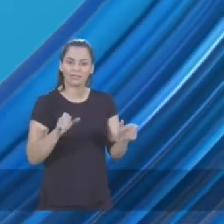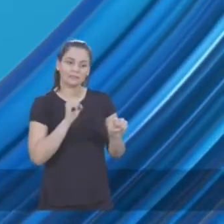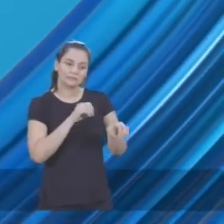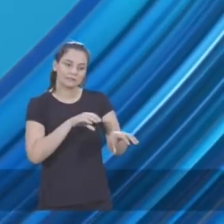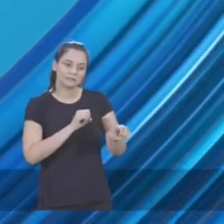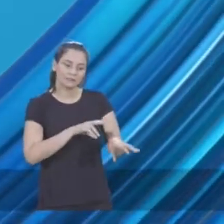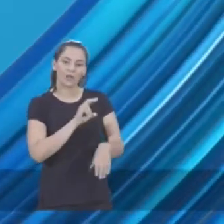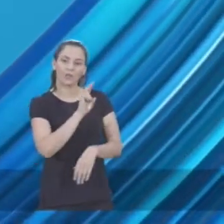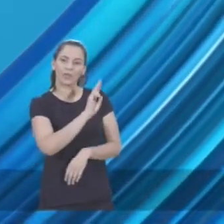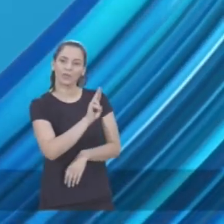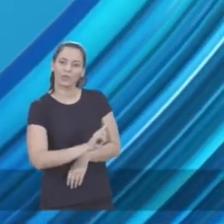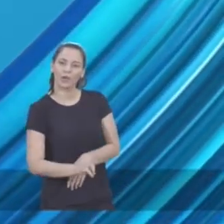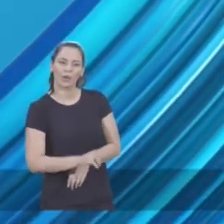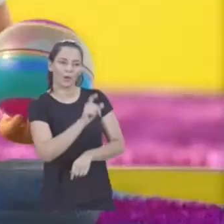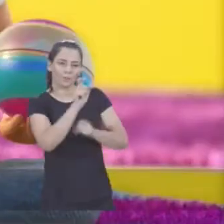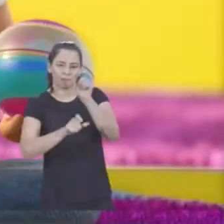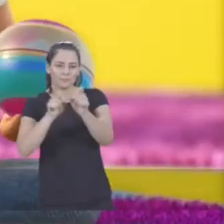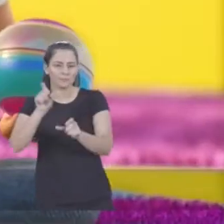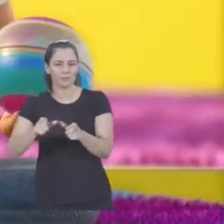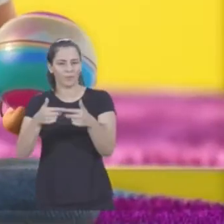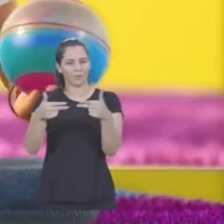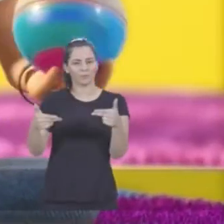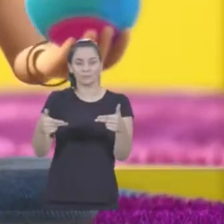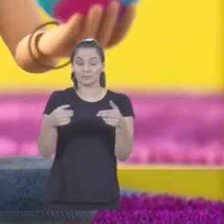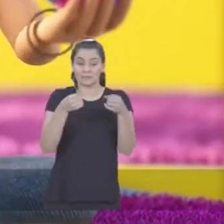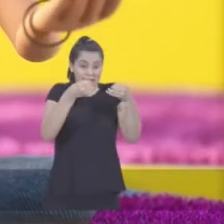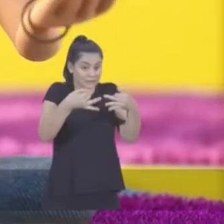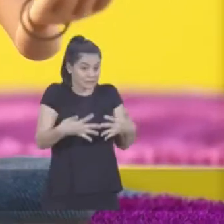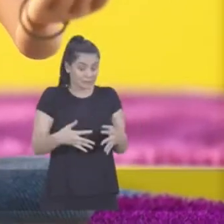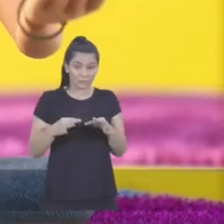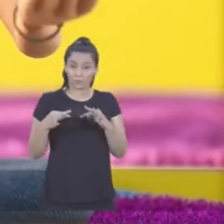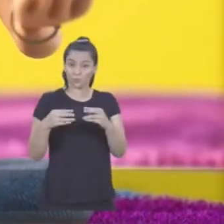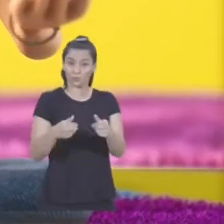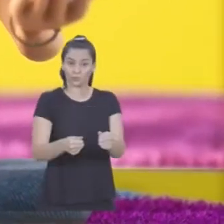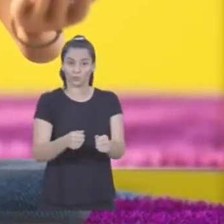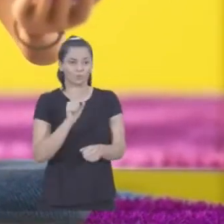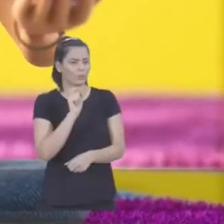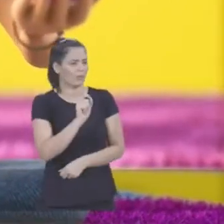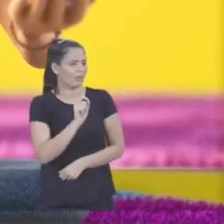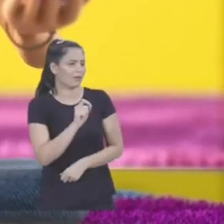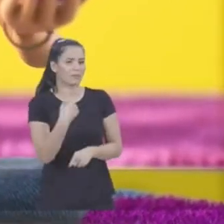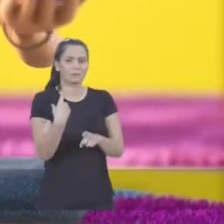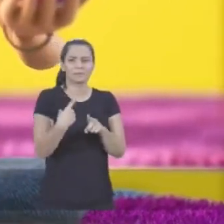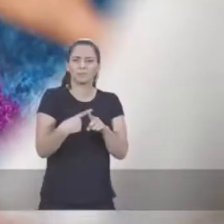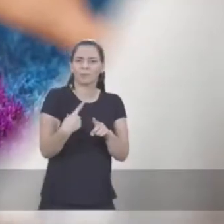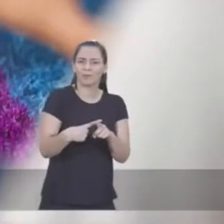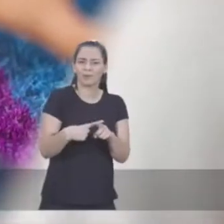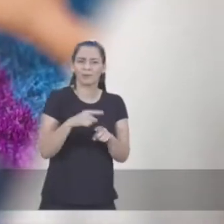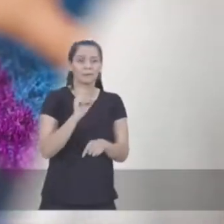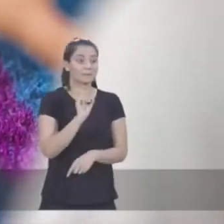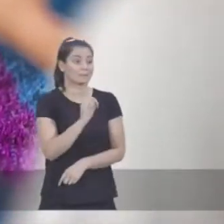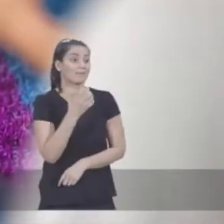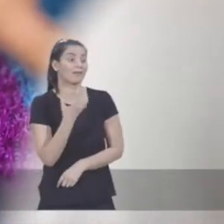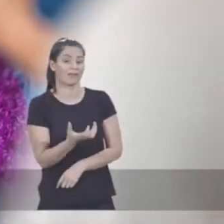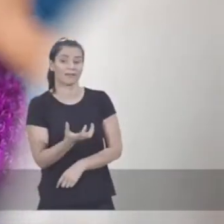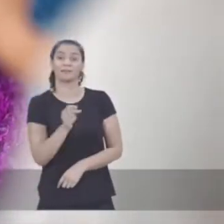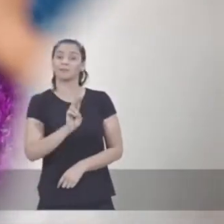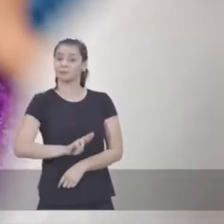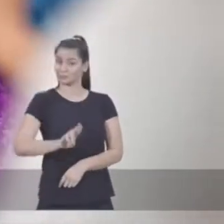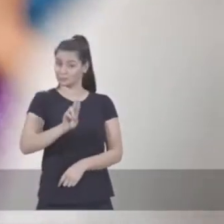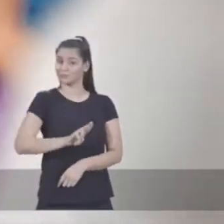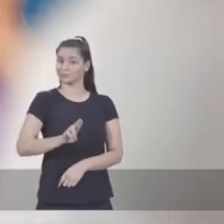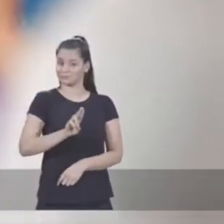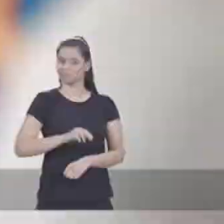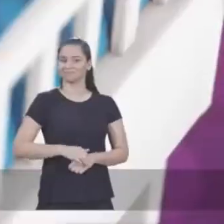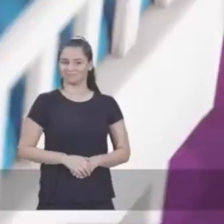os nomes das coisas e das pessoas. Explique tudo o que você faz com ela. Pra ela, o porquê de estar fazendo algo e para